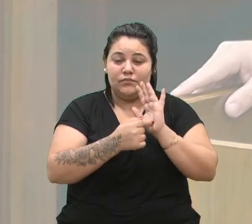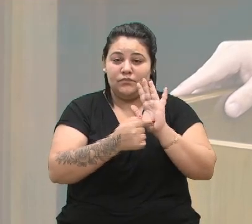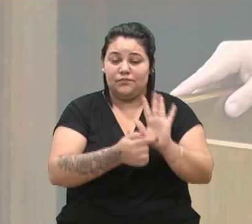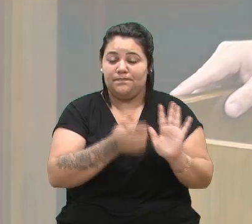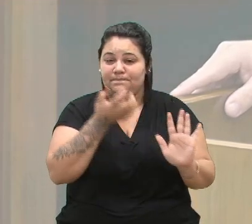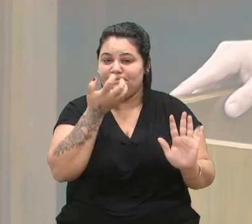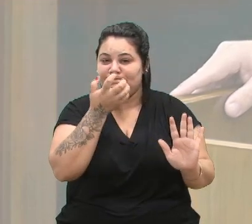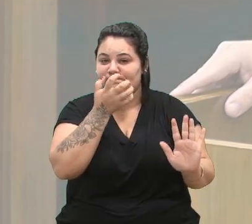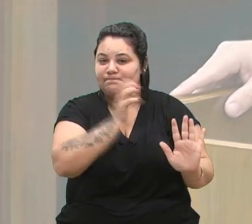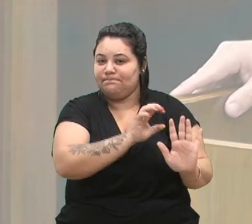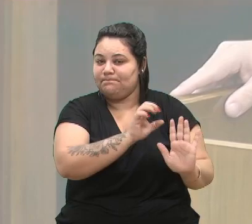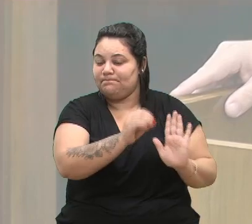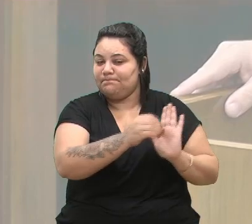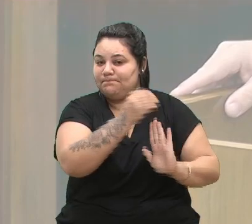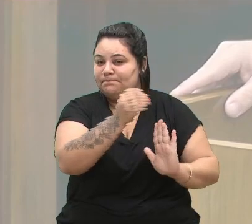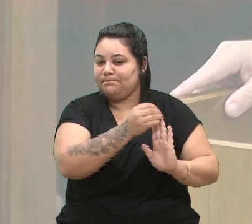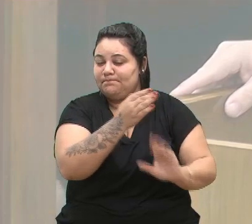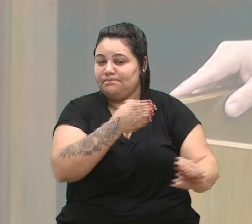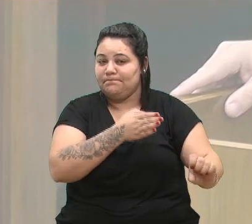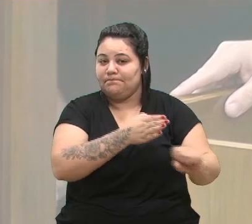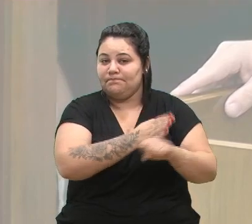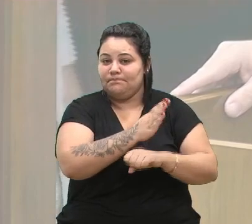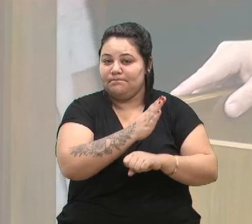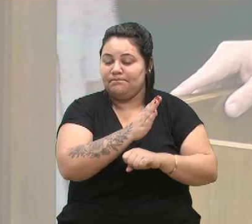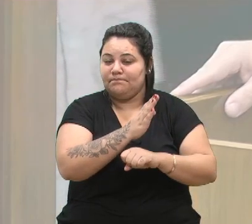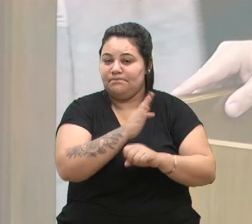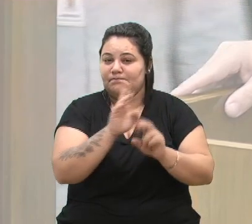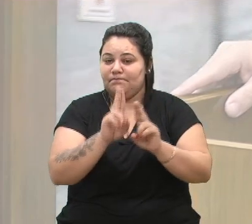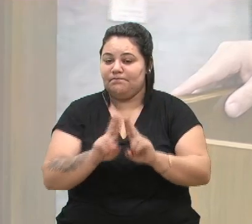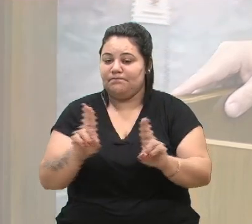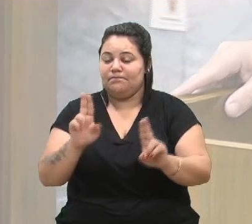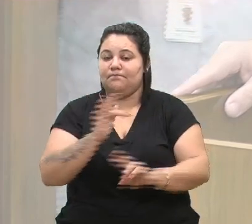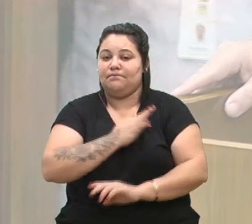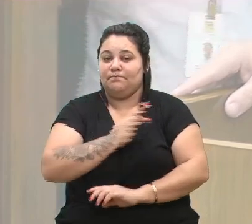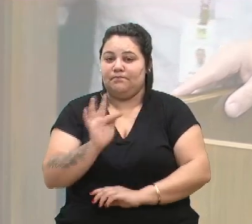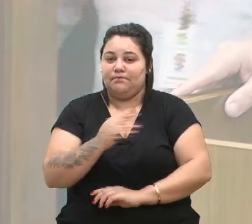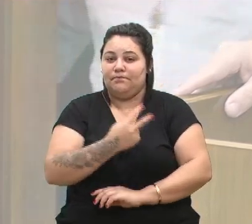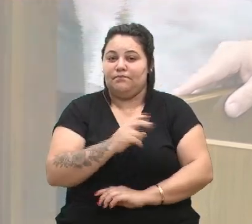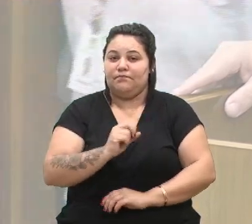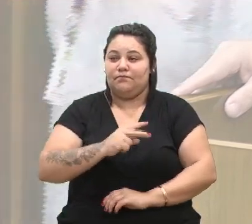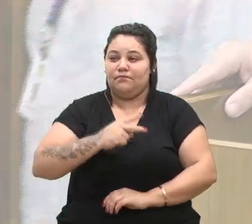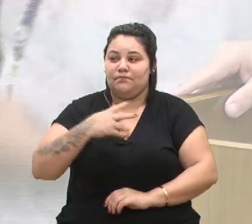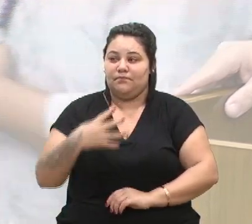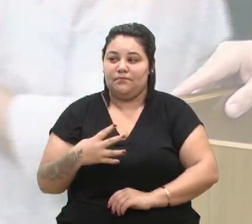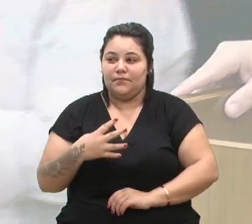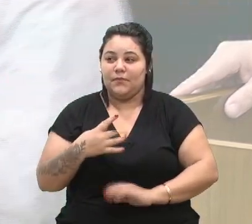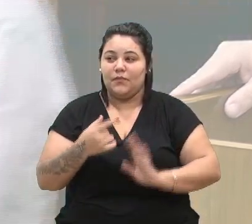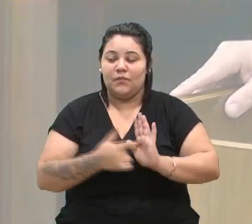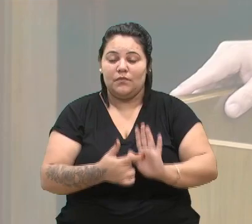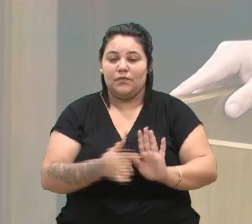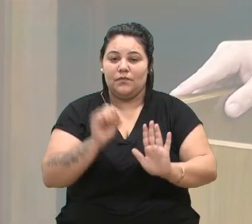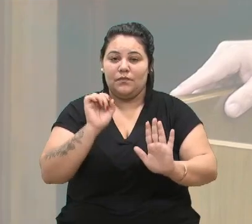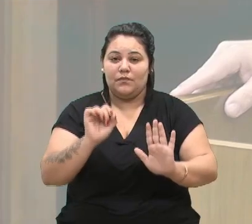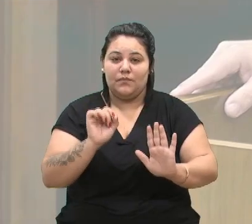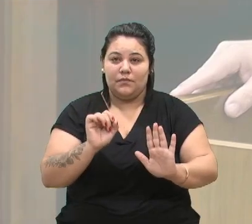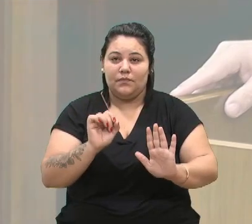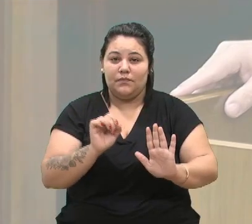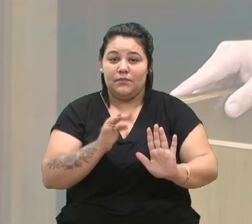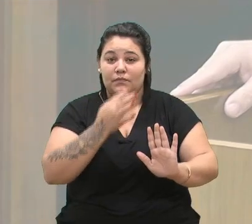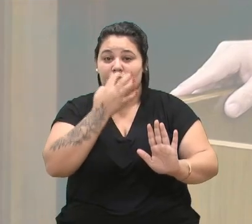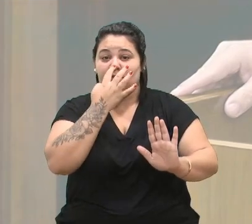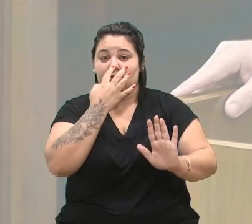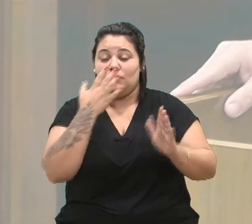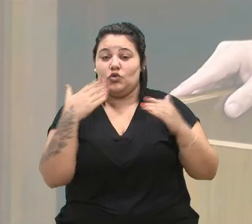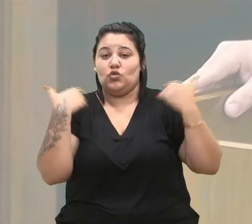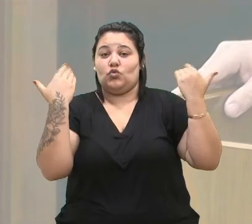orçamento aprovado para as universidades federais em 2024, revelando, pasmem, um